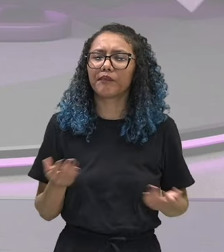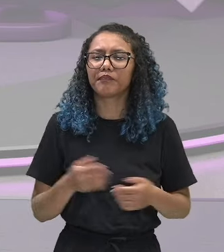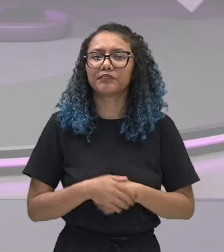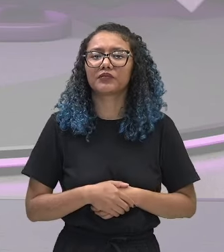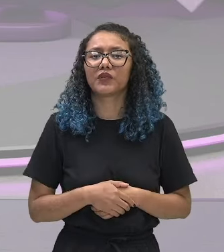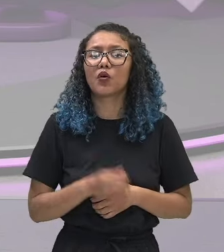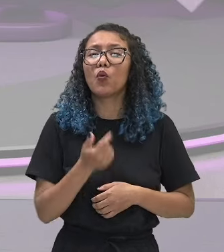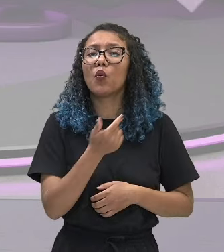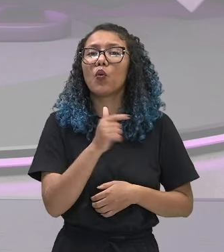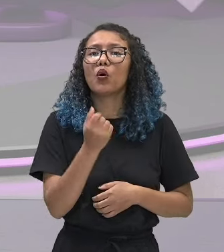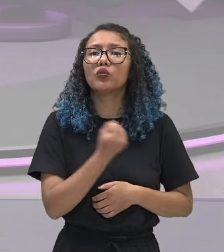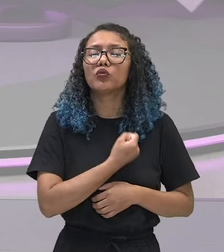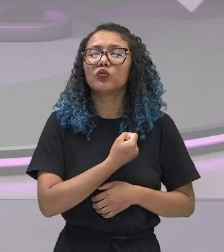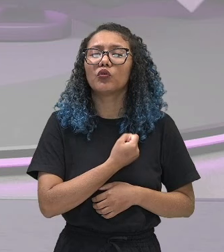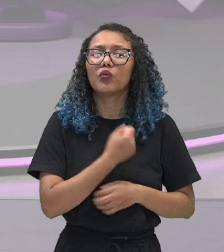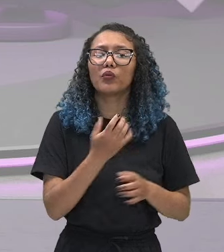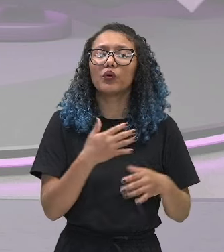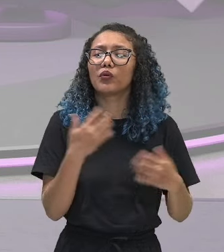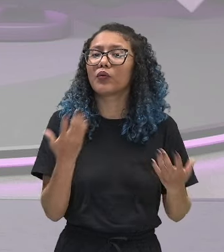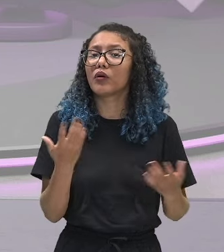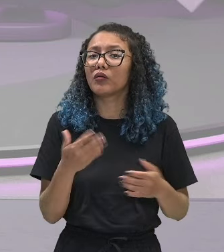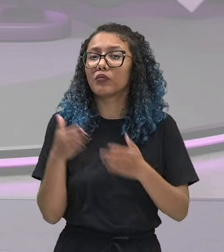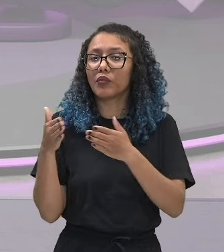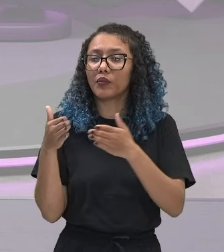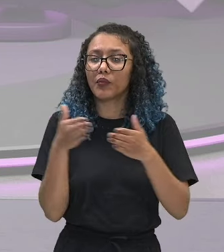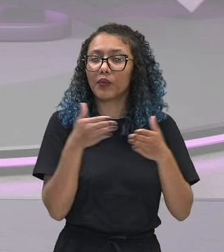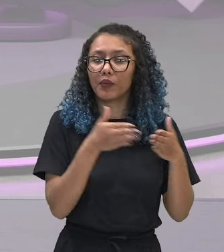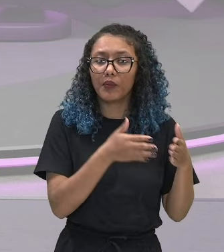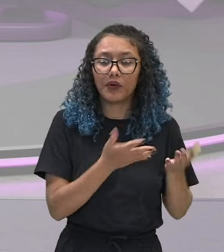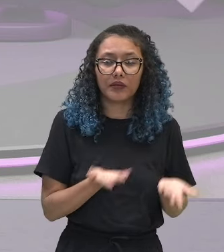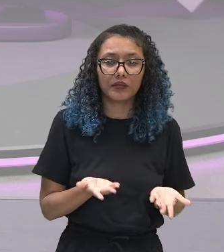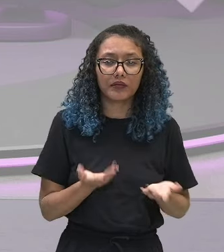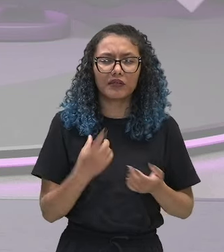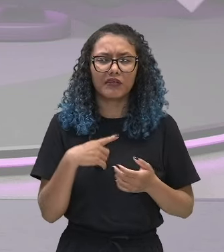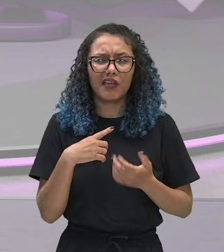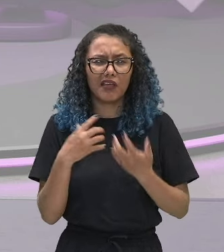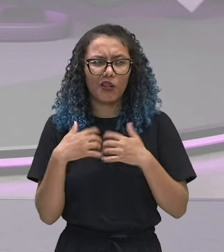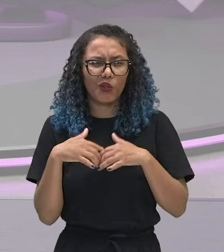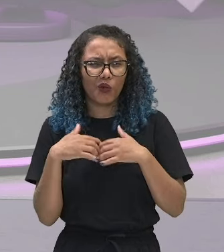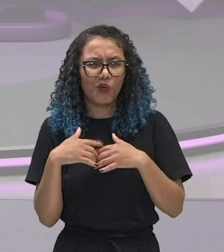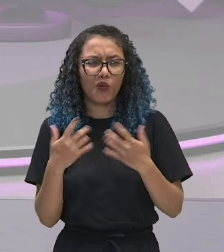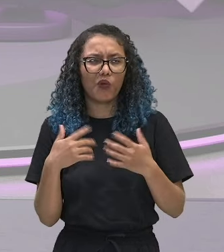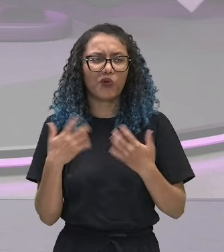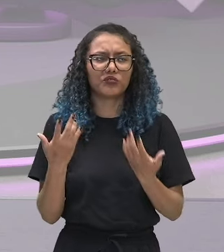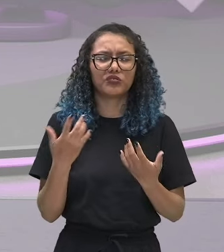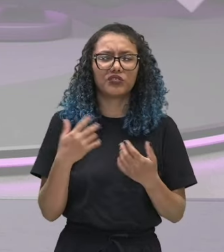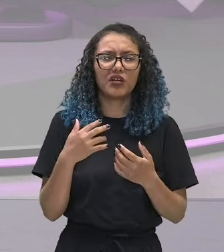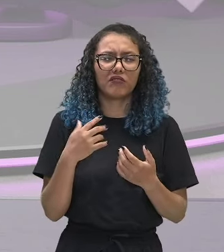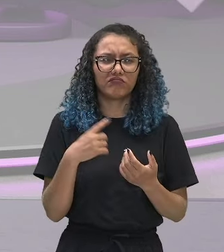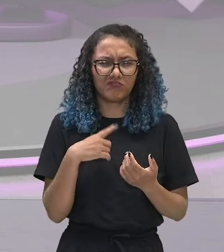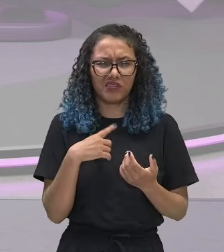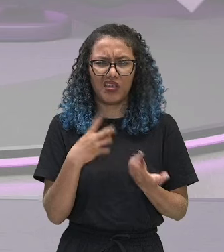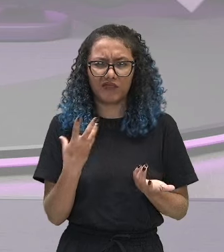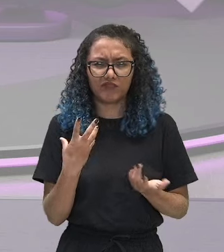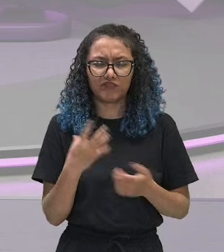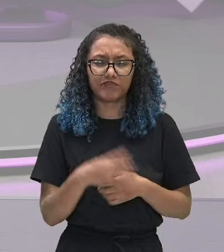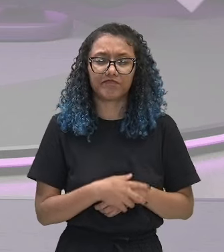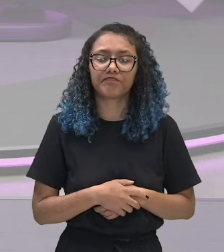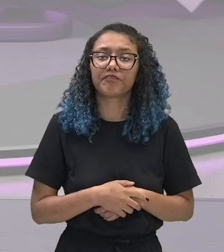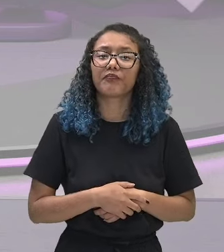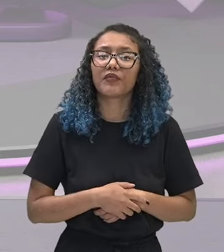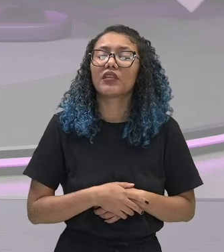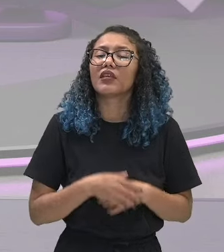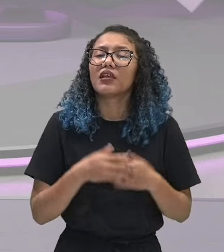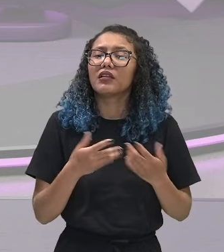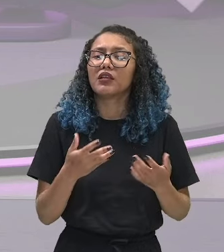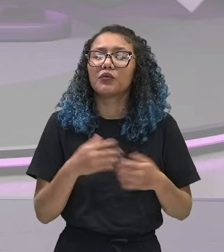próximo número da sequência? Será que está apresentando uma lógica? Será que tem algum sentido? Então, que